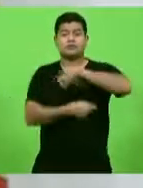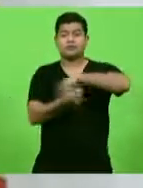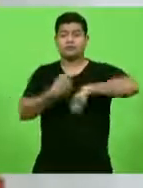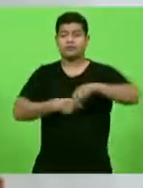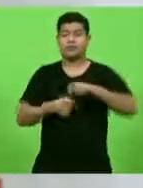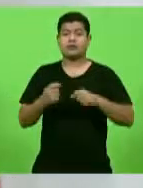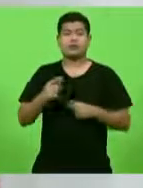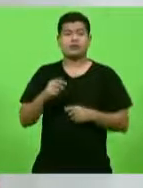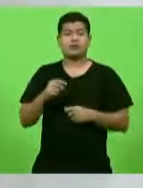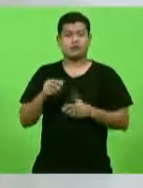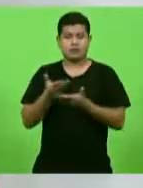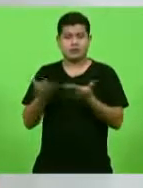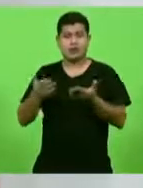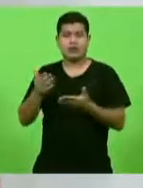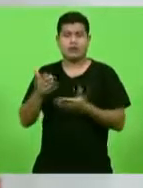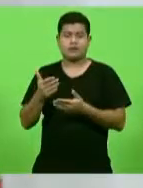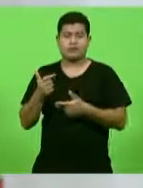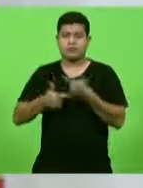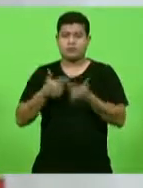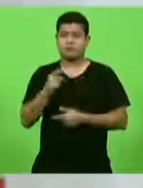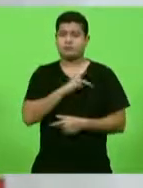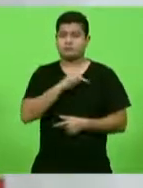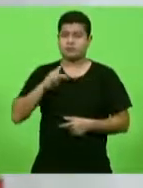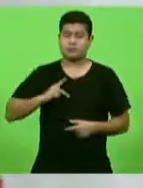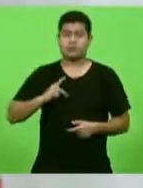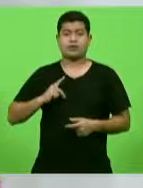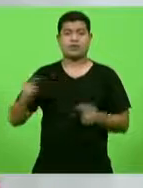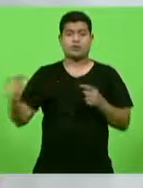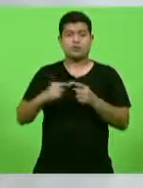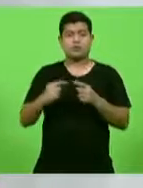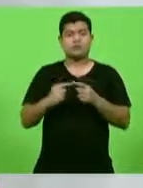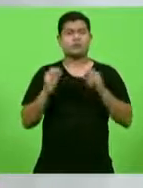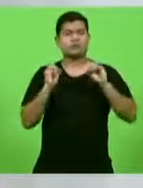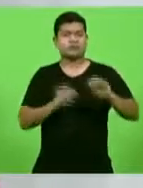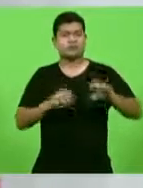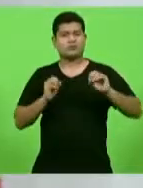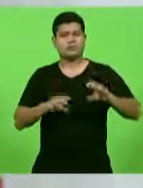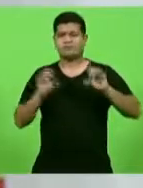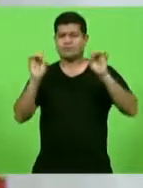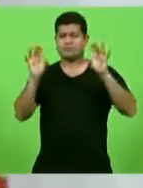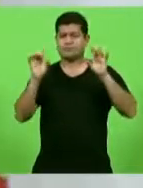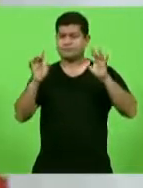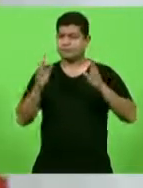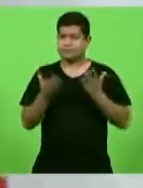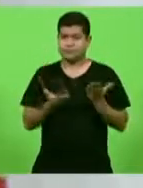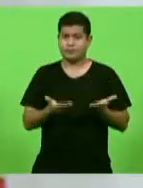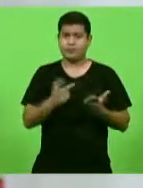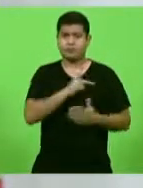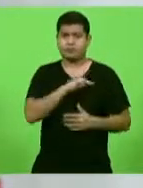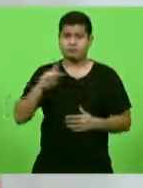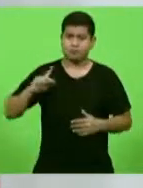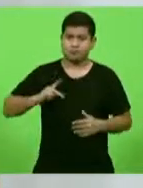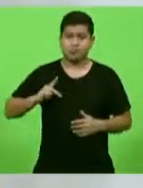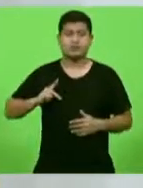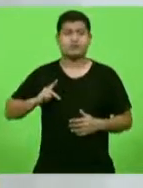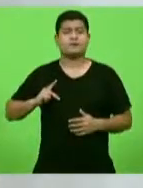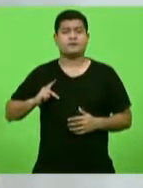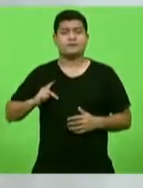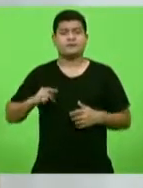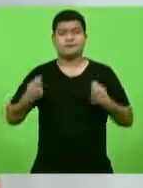serviço público que está a educação, especialmente a pública, que precisa avançar mais e mais